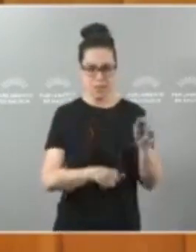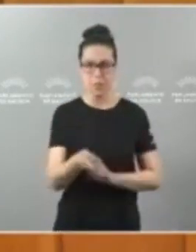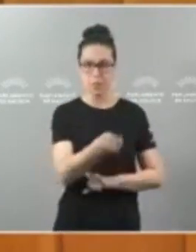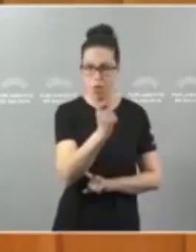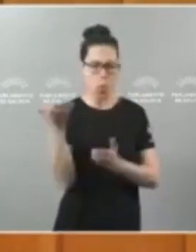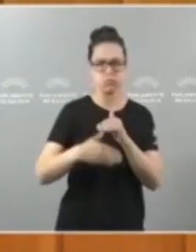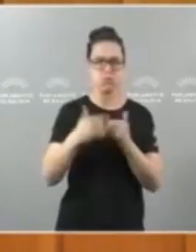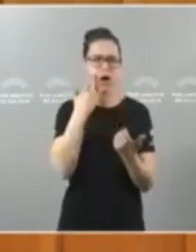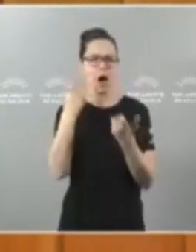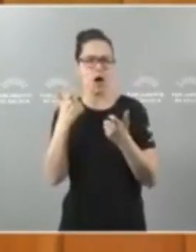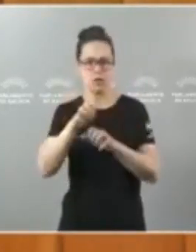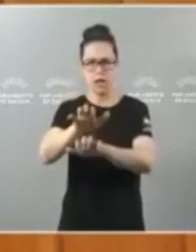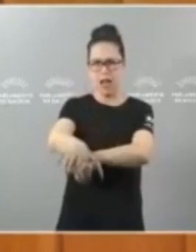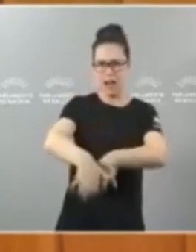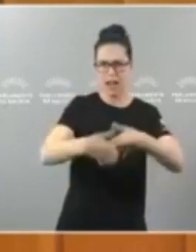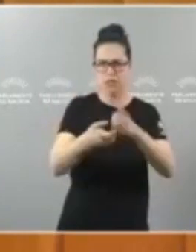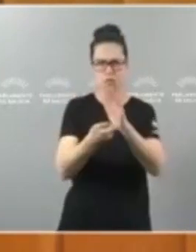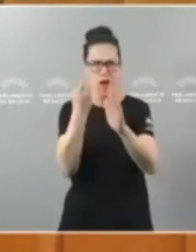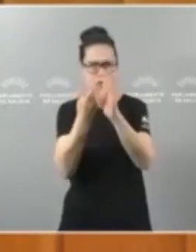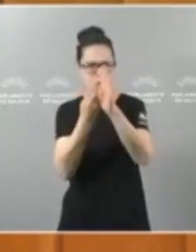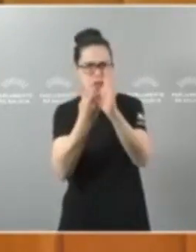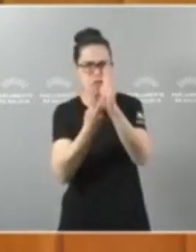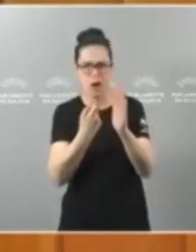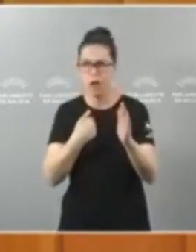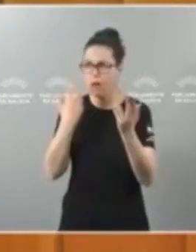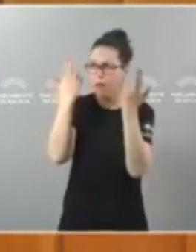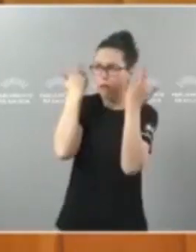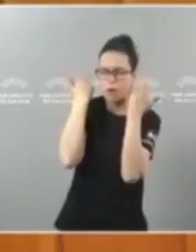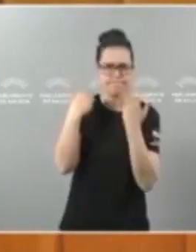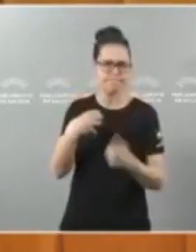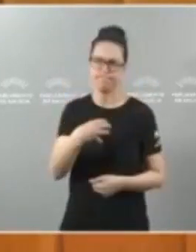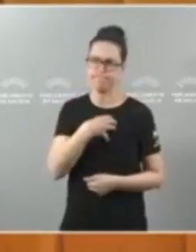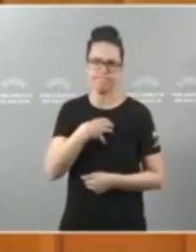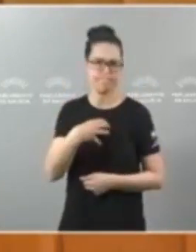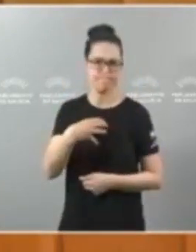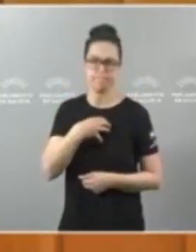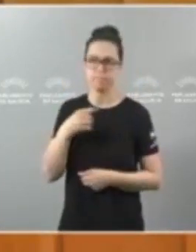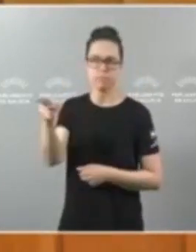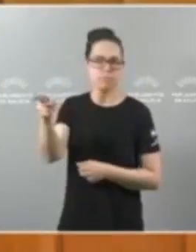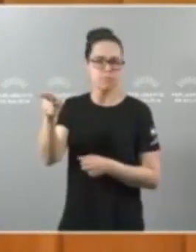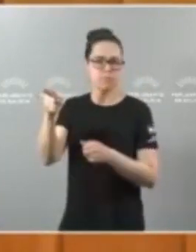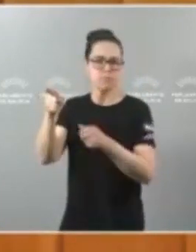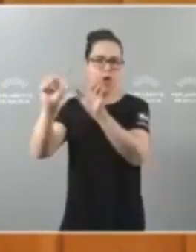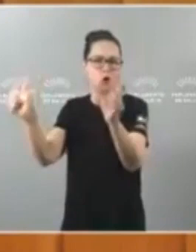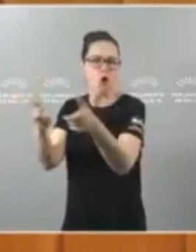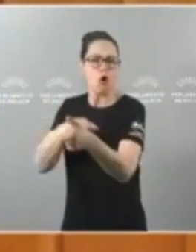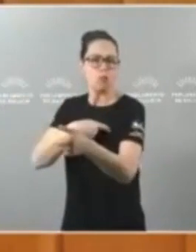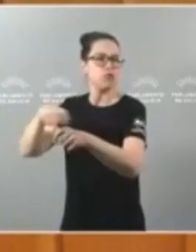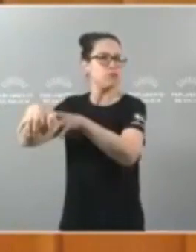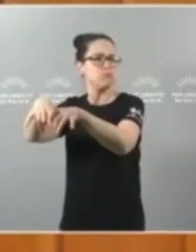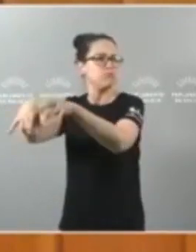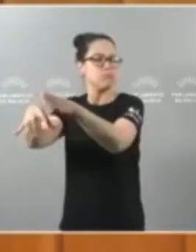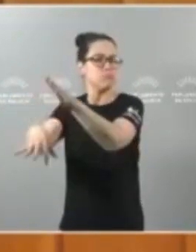pero sin os pescadores. Non podemos permitir que acaben saindo adiante decisións arbitrarias e injustificadas como